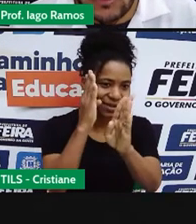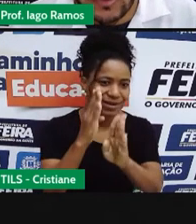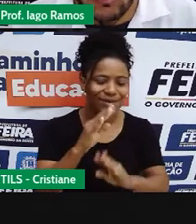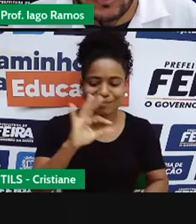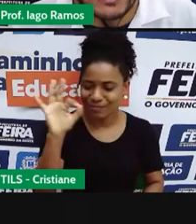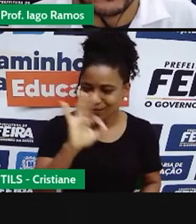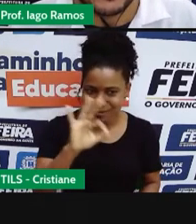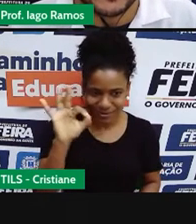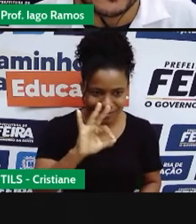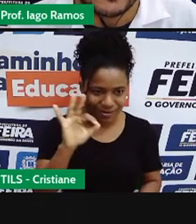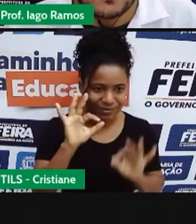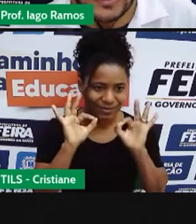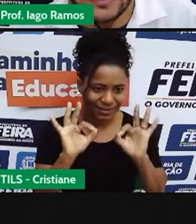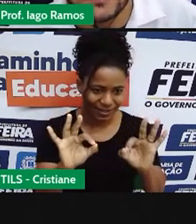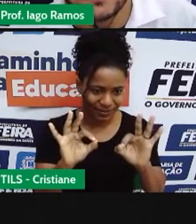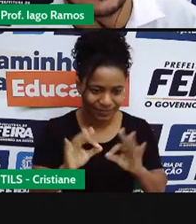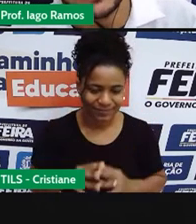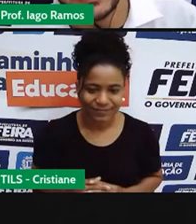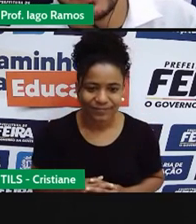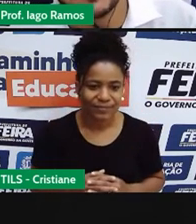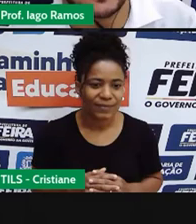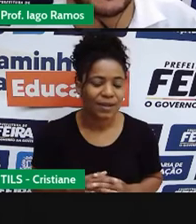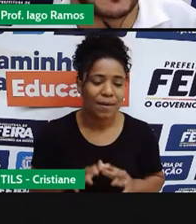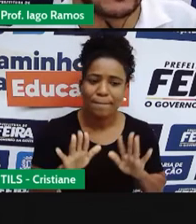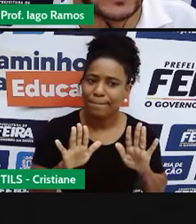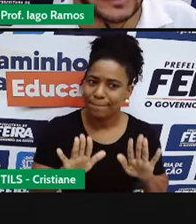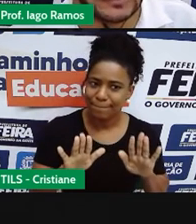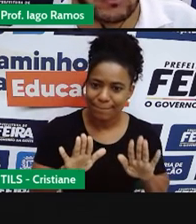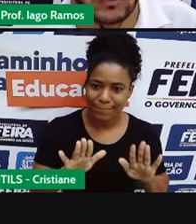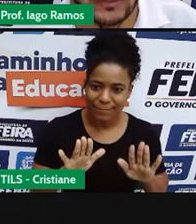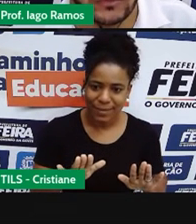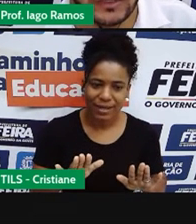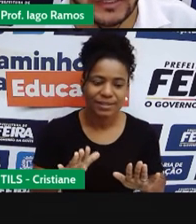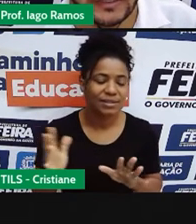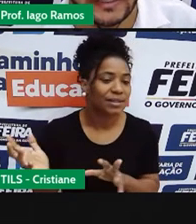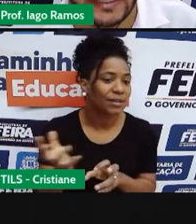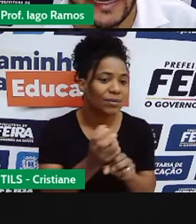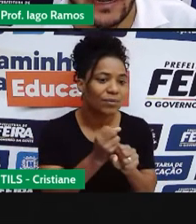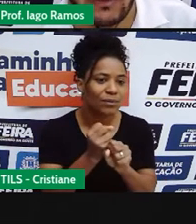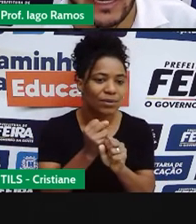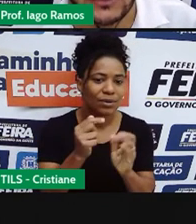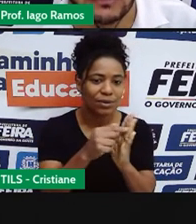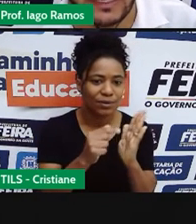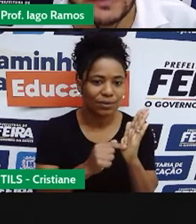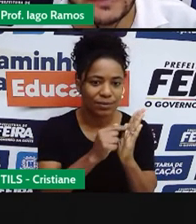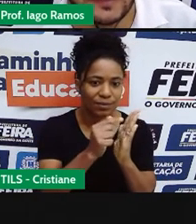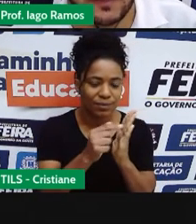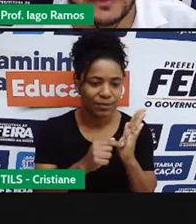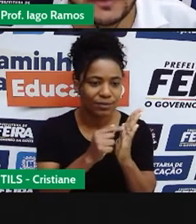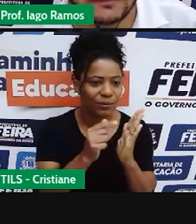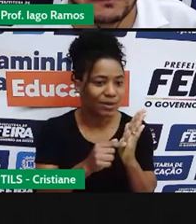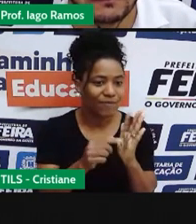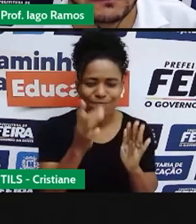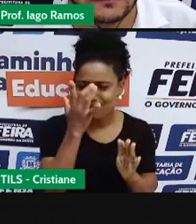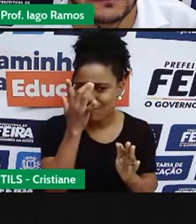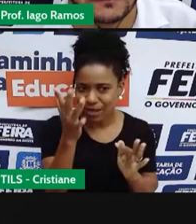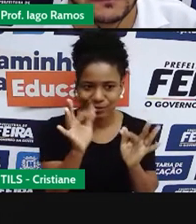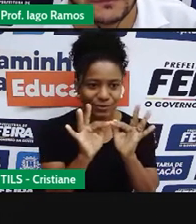percentual calculado. Mas, digamos que falta a calculadora, eu acho mais simples